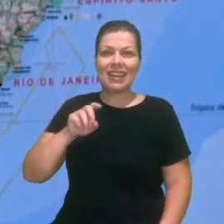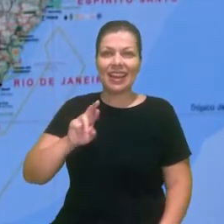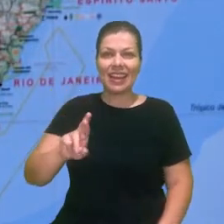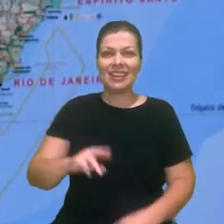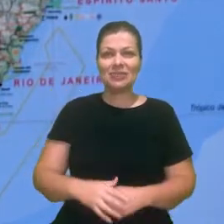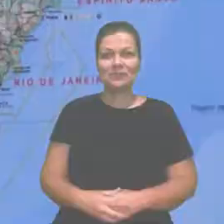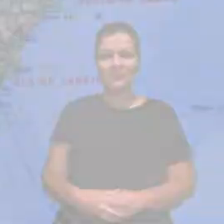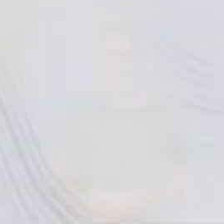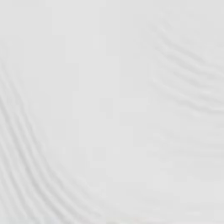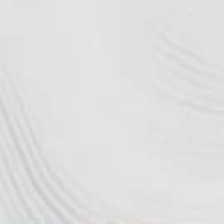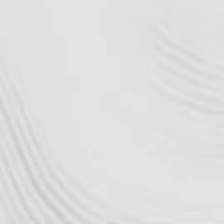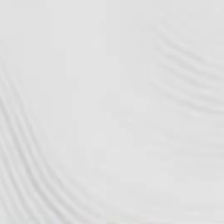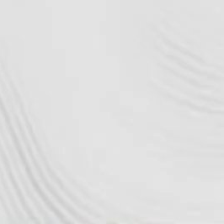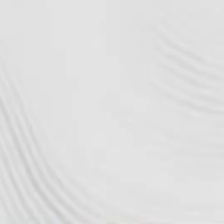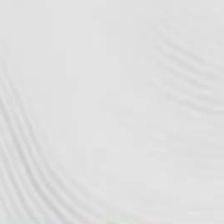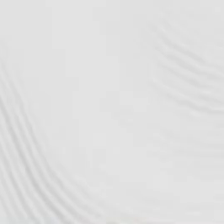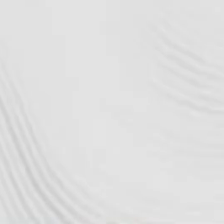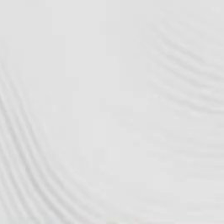Desenvolvimento Regional.